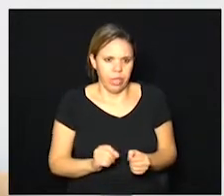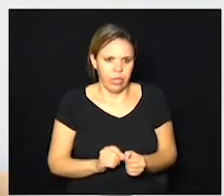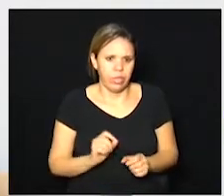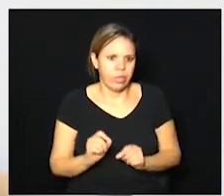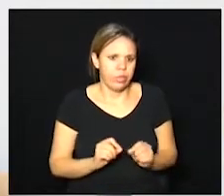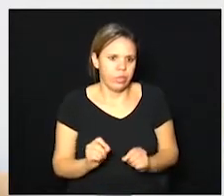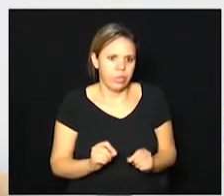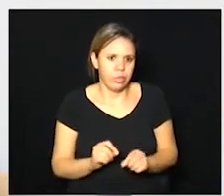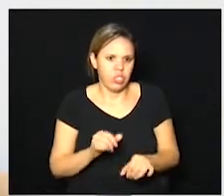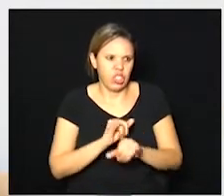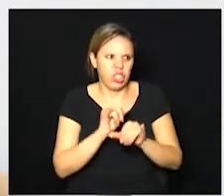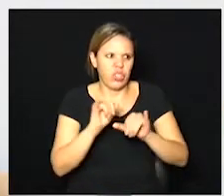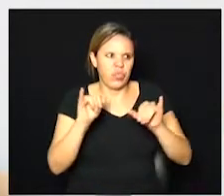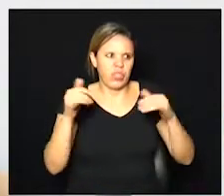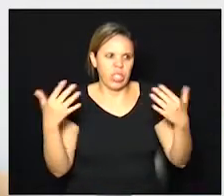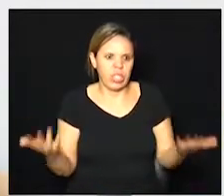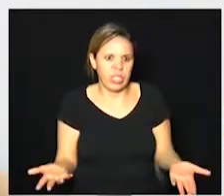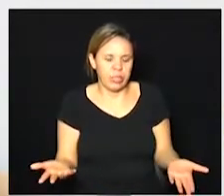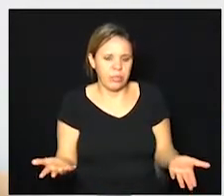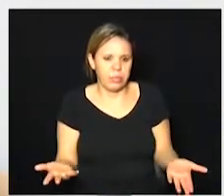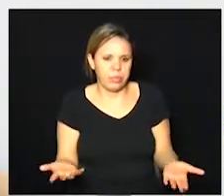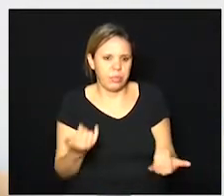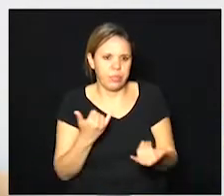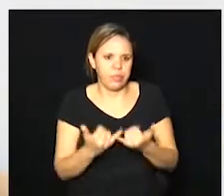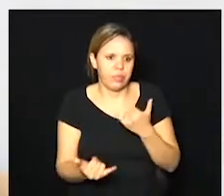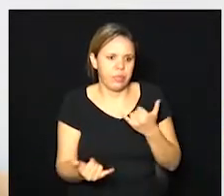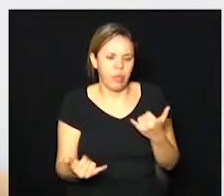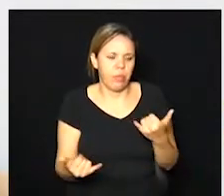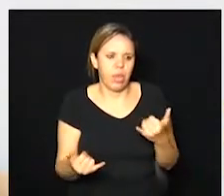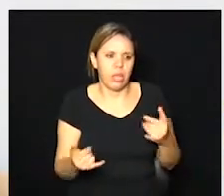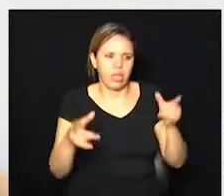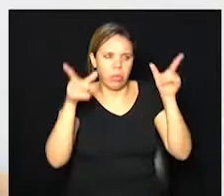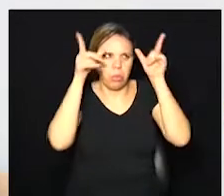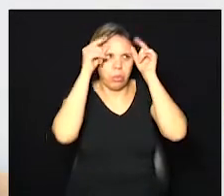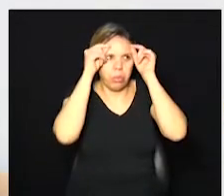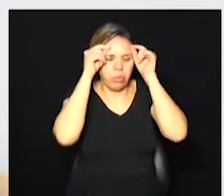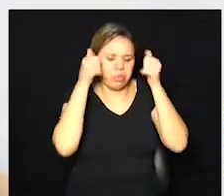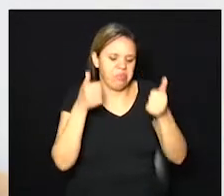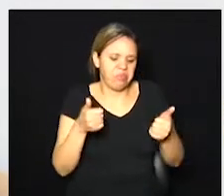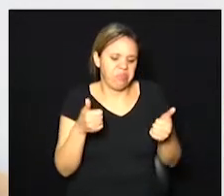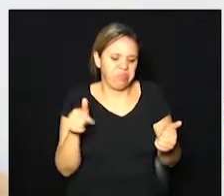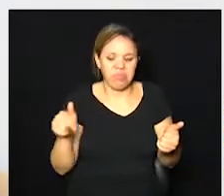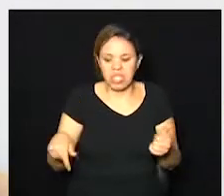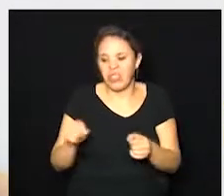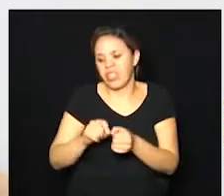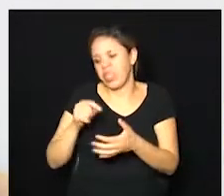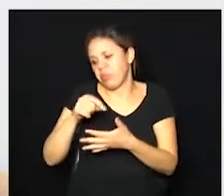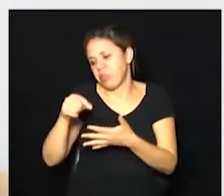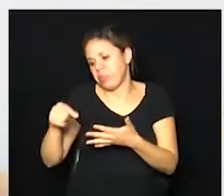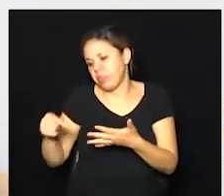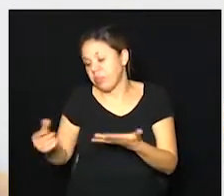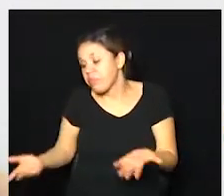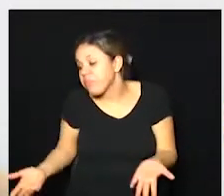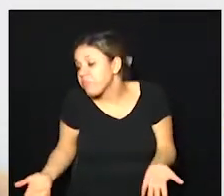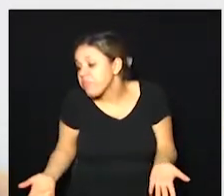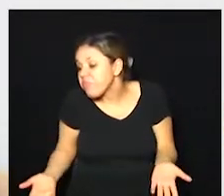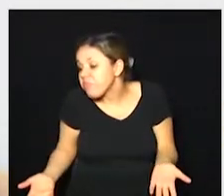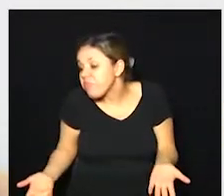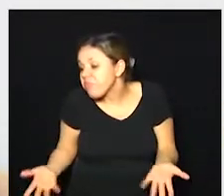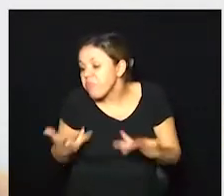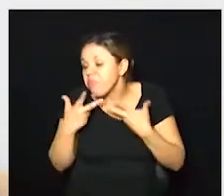divulgação como se tivesse sido um oásis olha aqui fizemos tal coisa e estamos